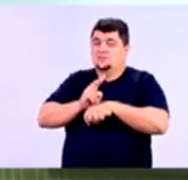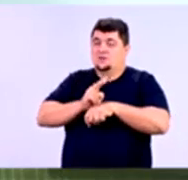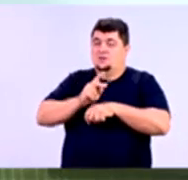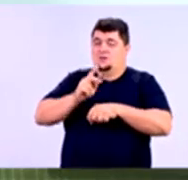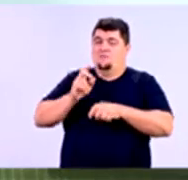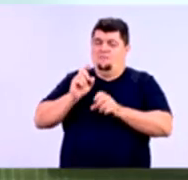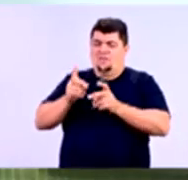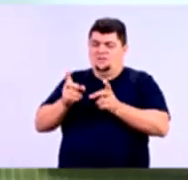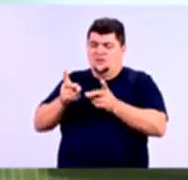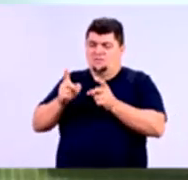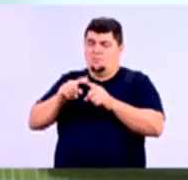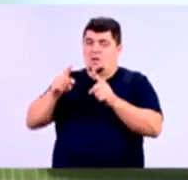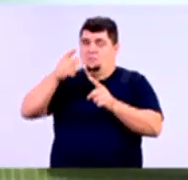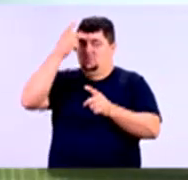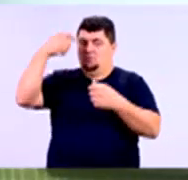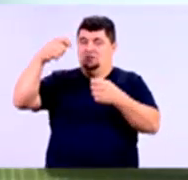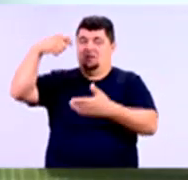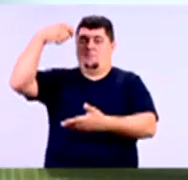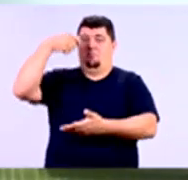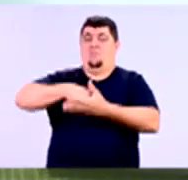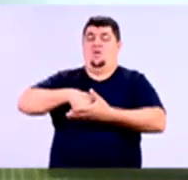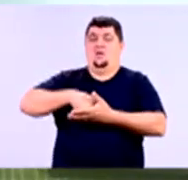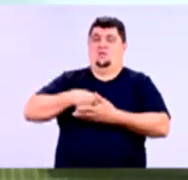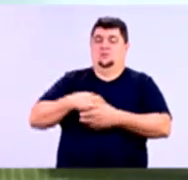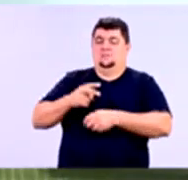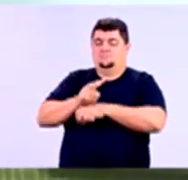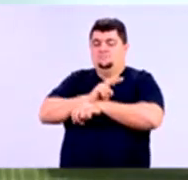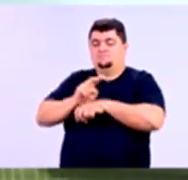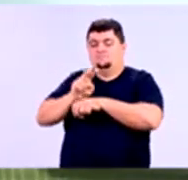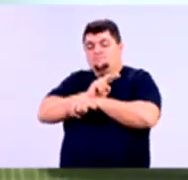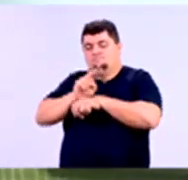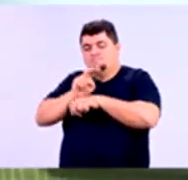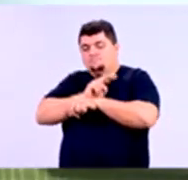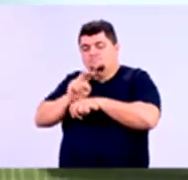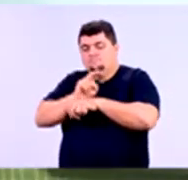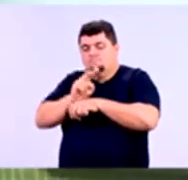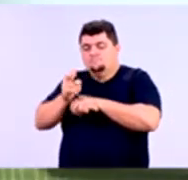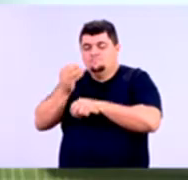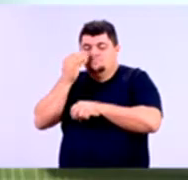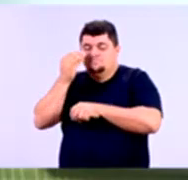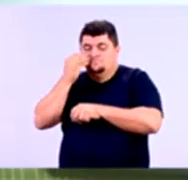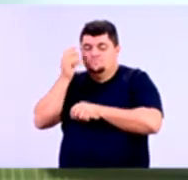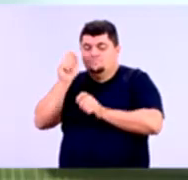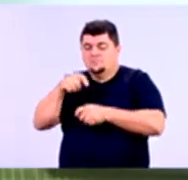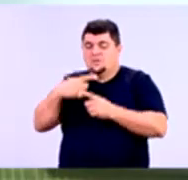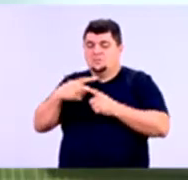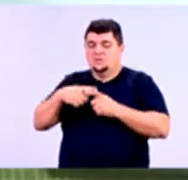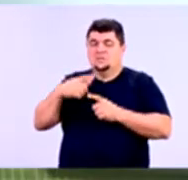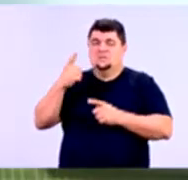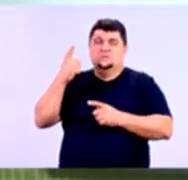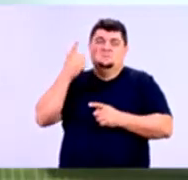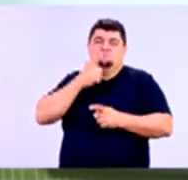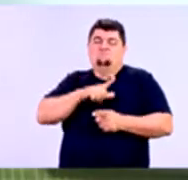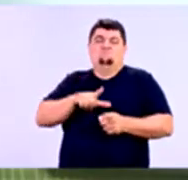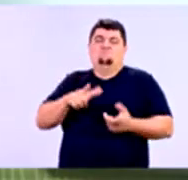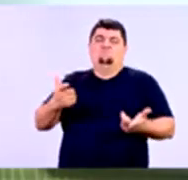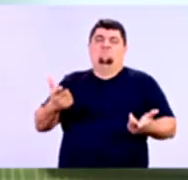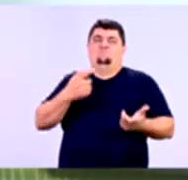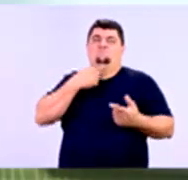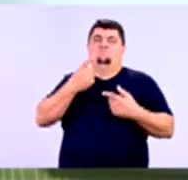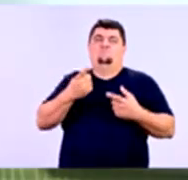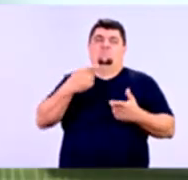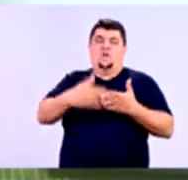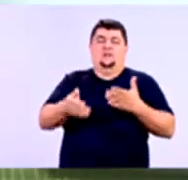vendas. Então, você tem que estar sempre monitorando o risco para você não consumir todo o seu lucro em perdas